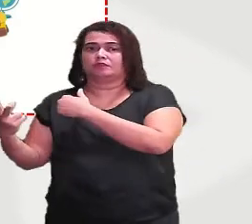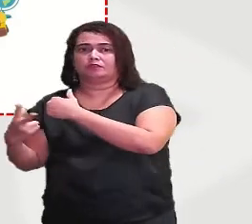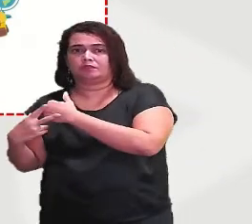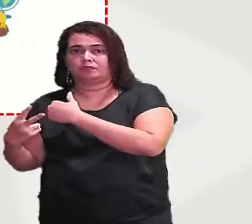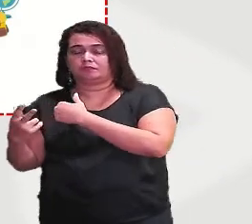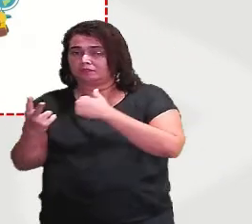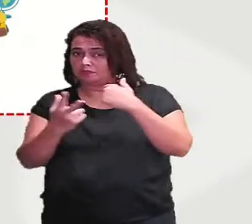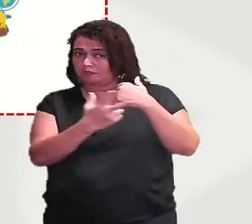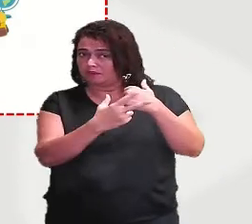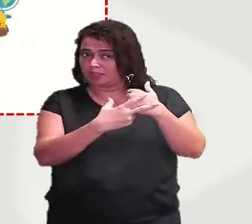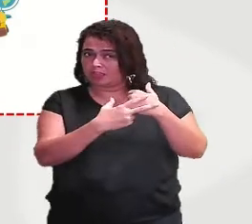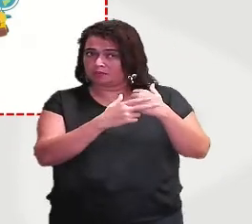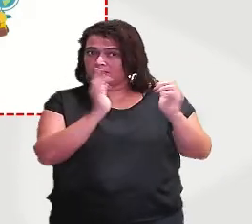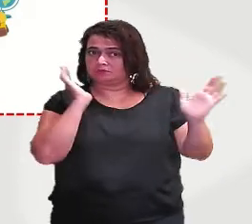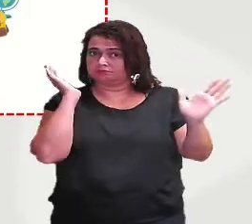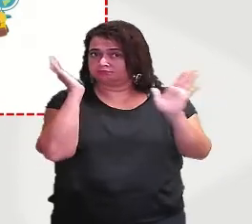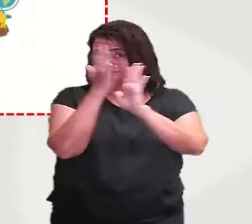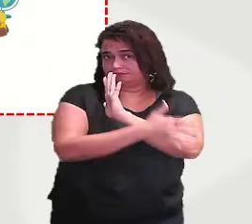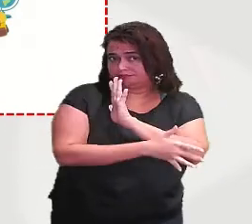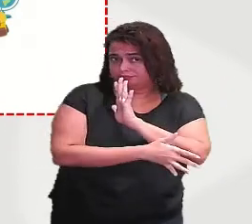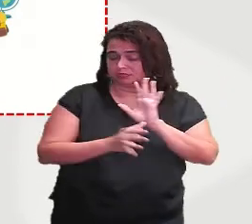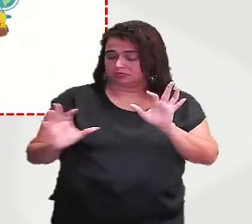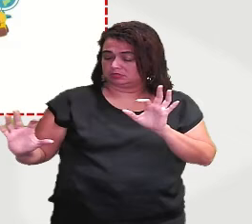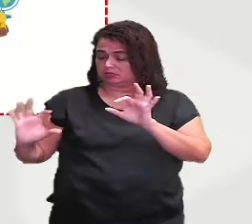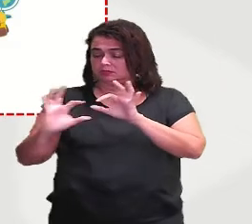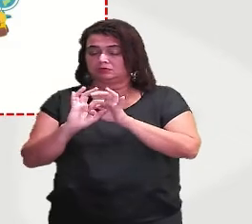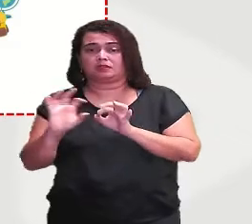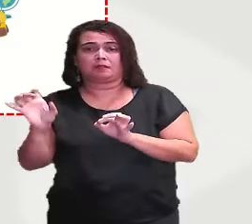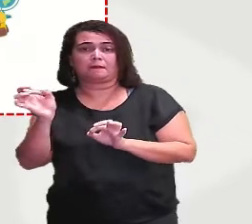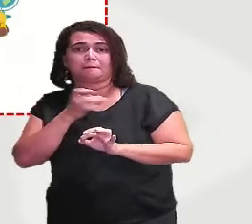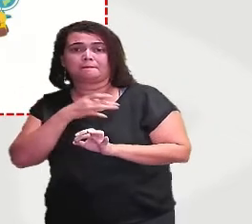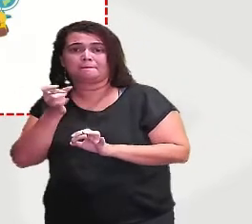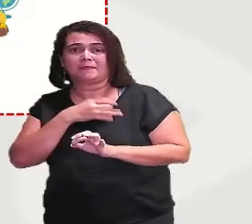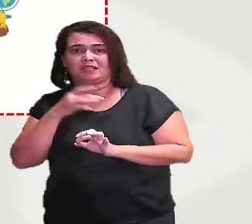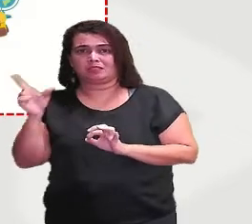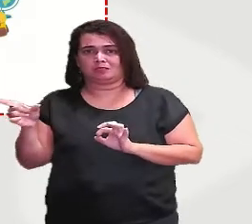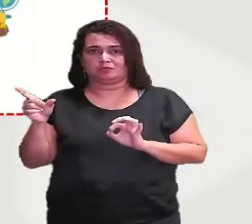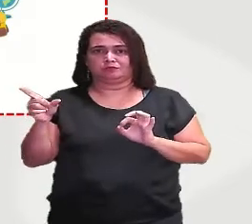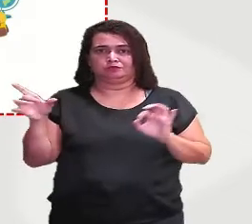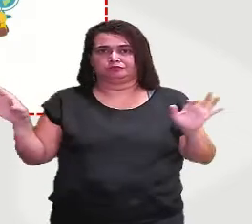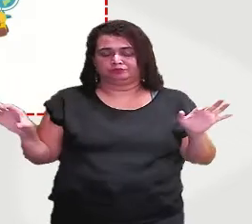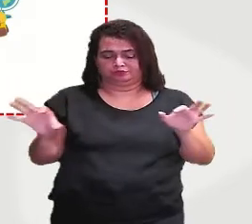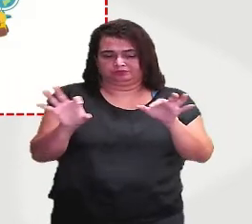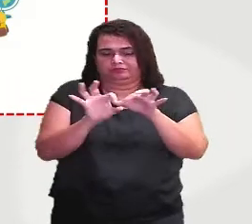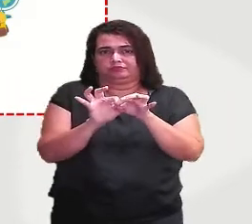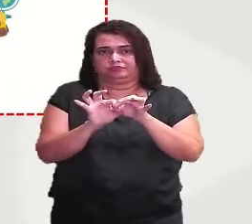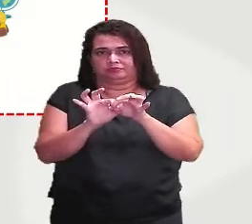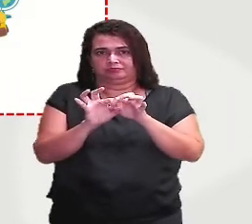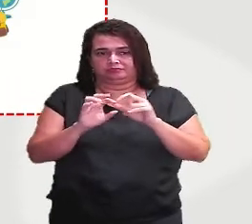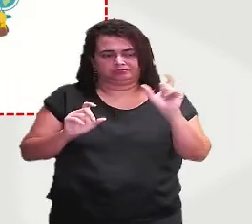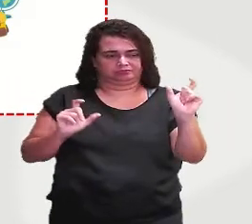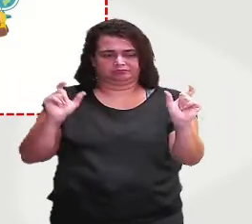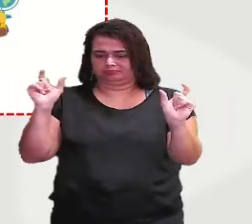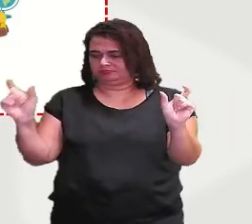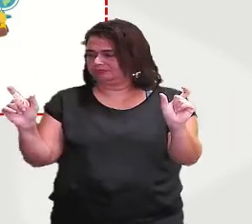Por que eles fugiram? A gente já sabe aí que eles estavam com medo. Então, esse de serve pra ligar essas palavras,